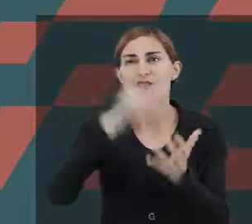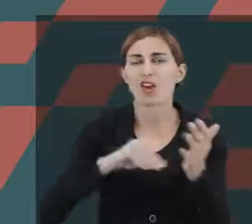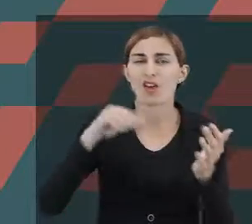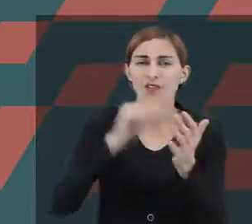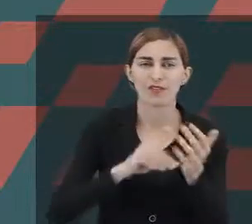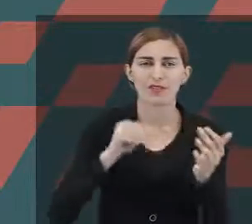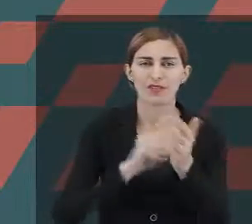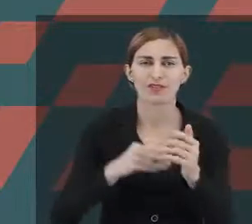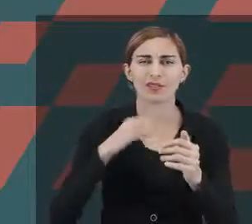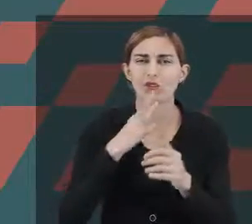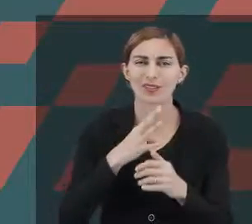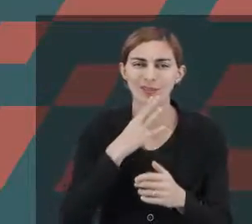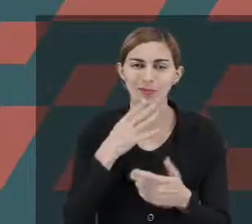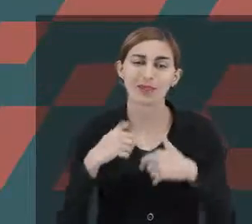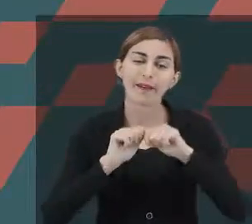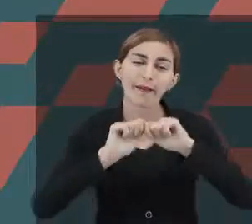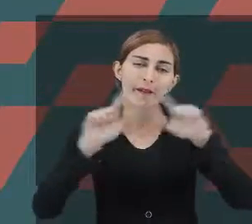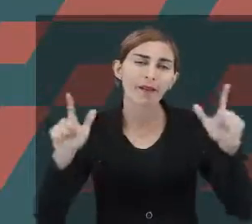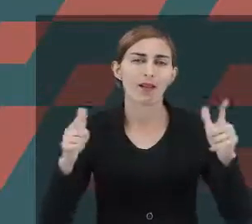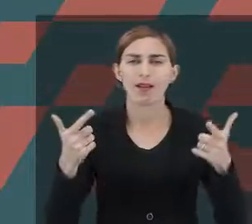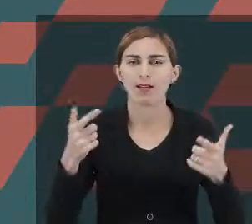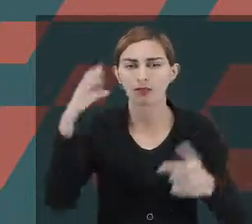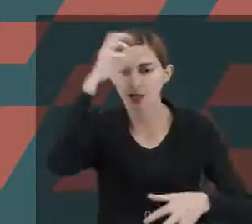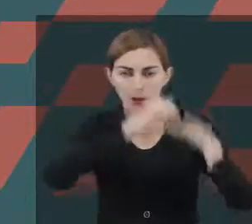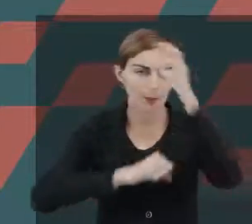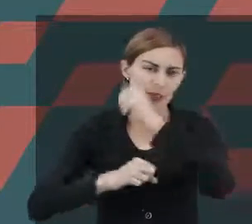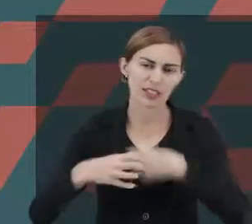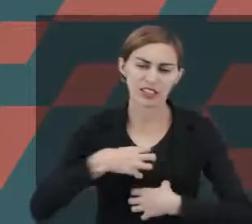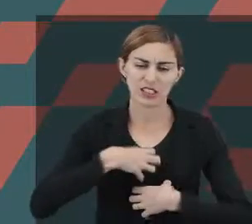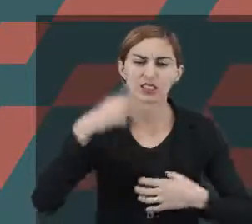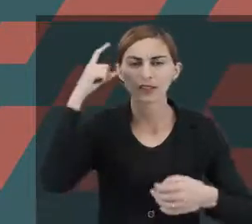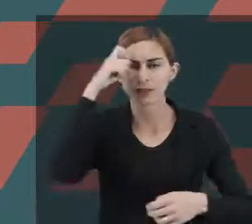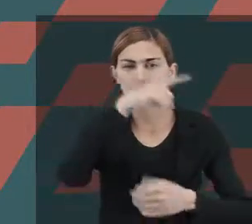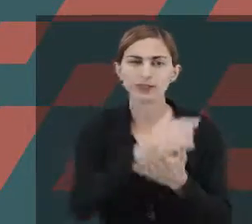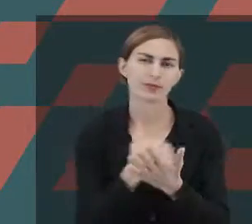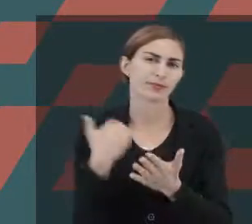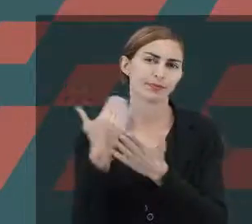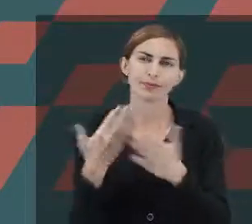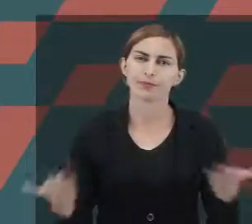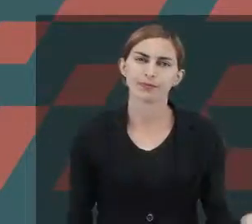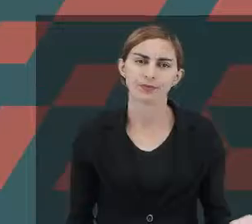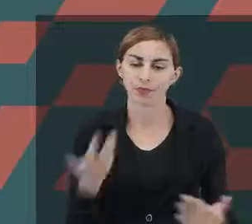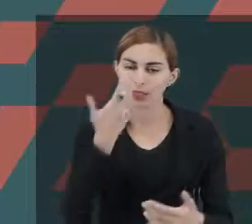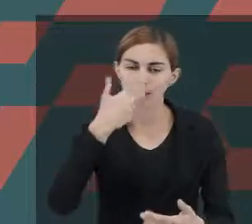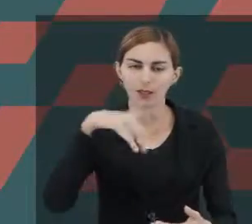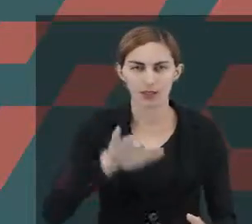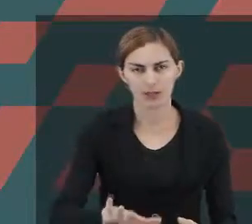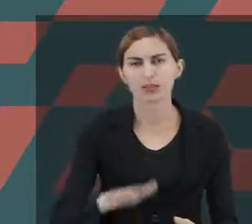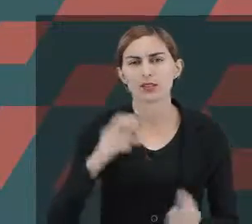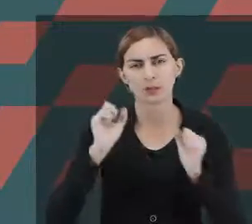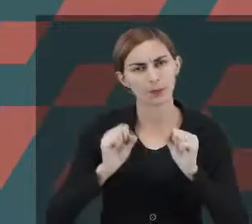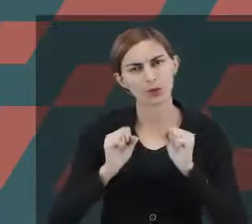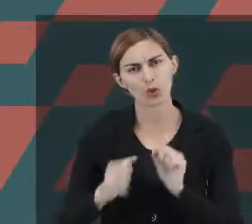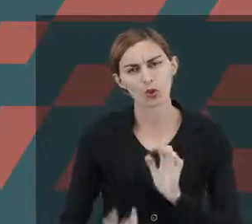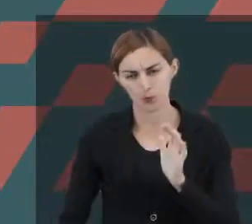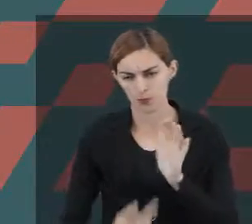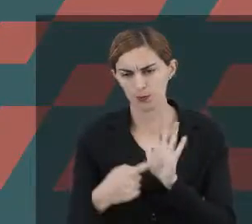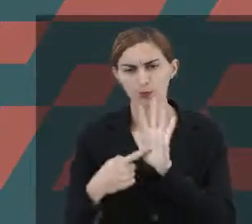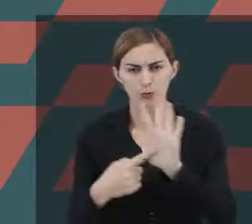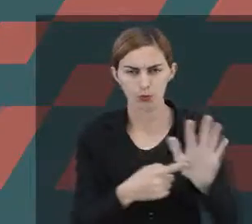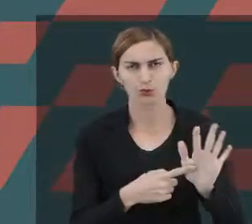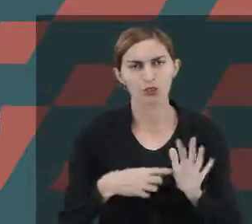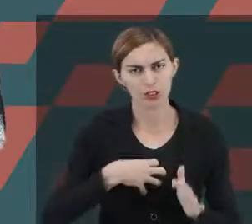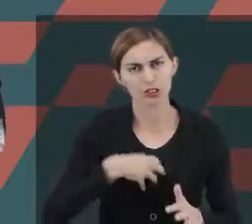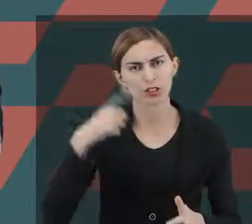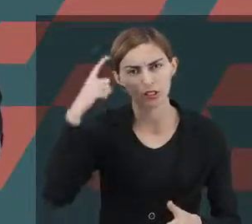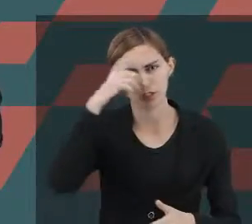conhecimento. Então claro que essa aprendizagem vai ficar com uma dificuldade maior. Então uma criança que também pode apresentar